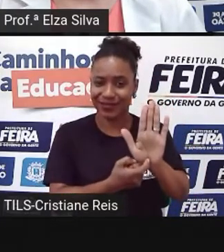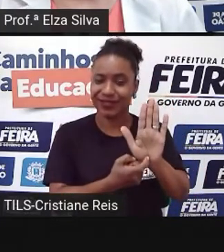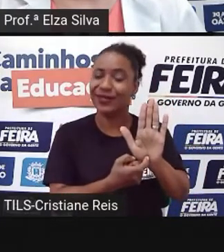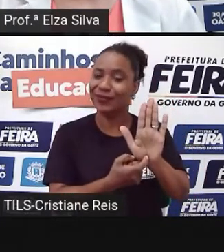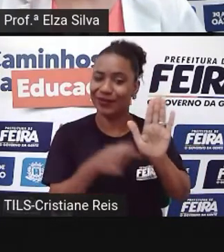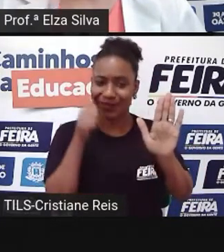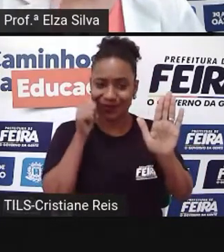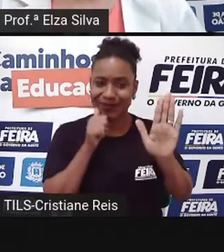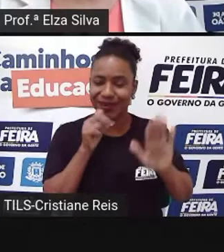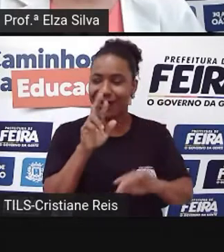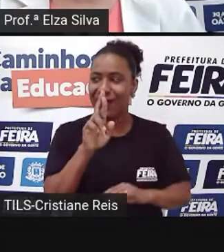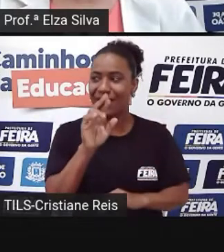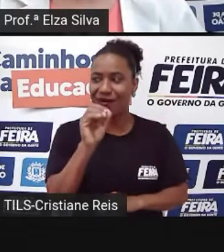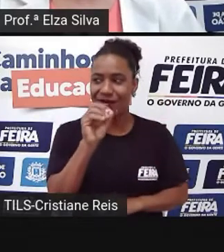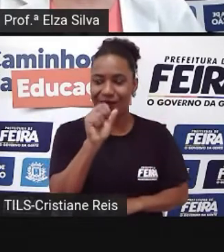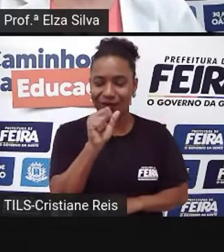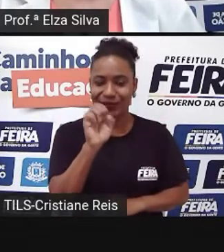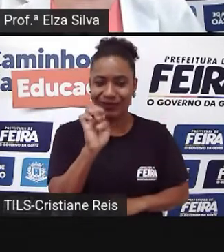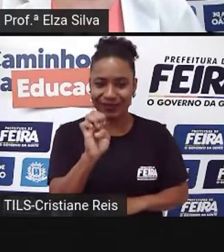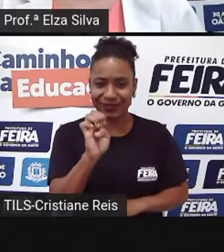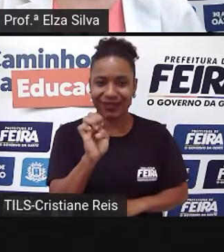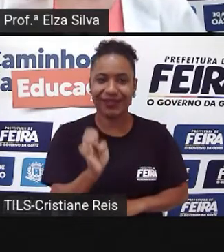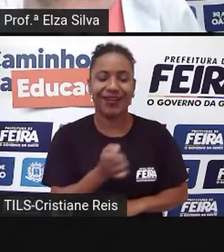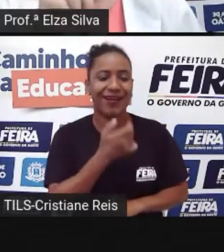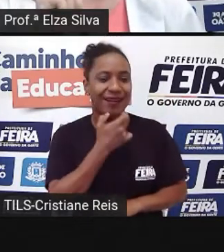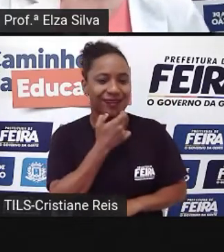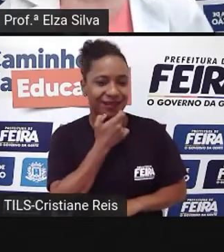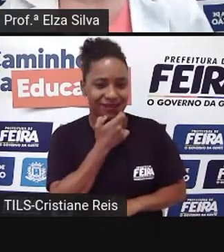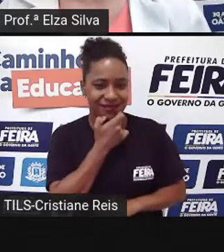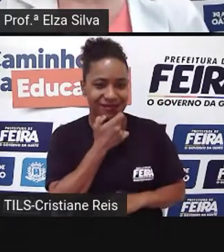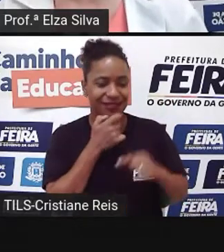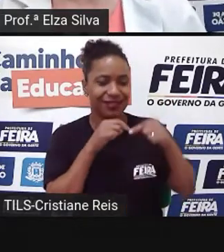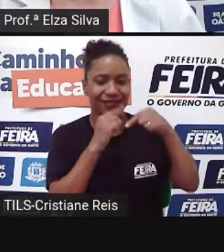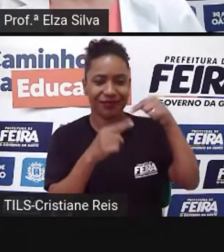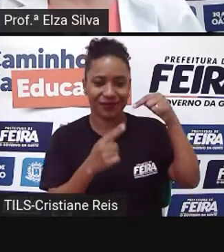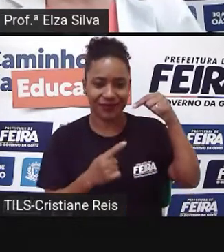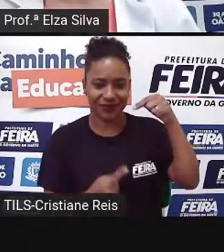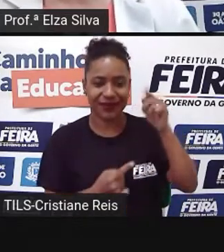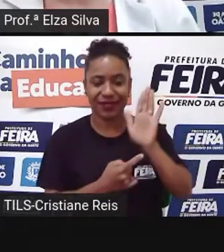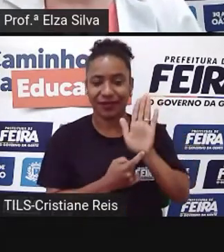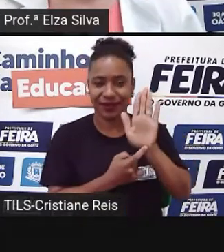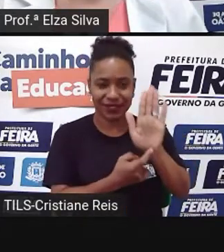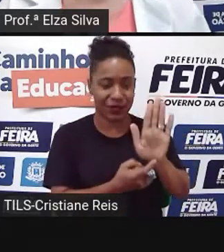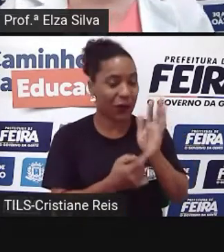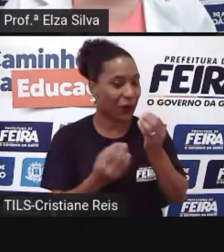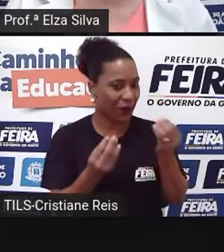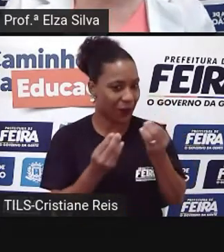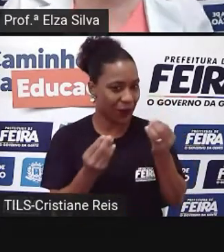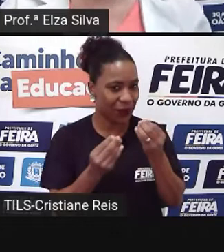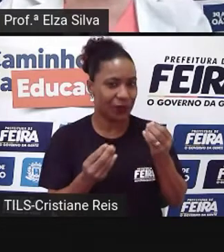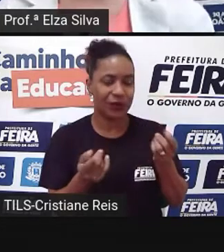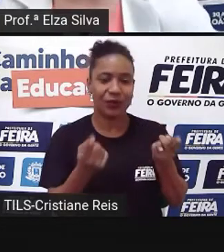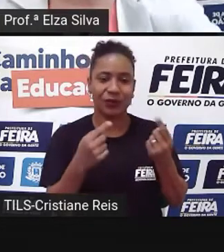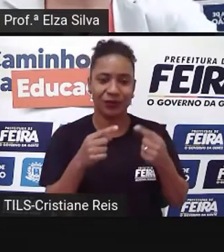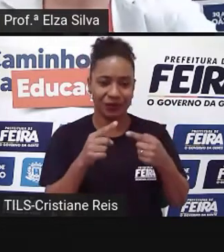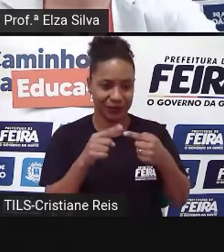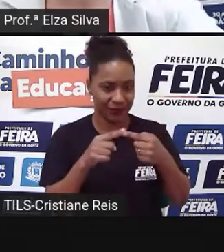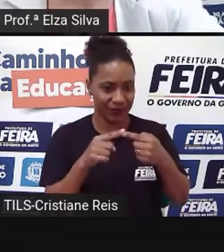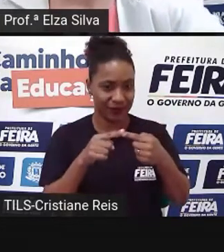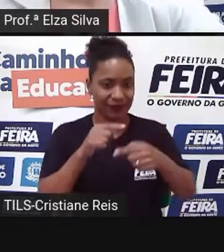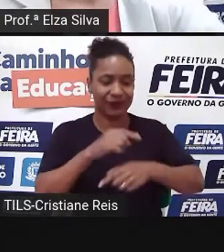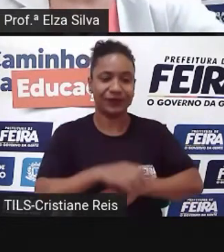E aí no seu caderno de inglês Você fará a sua apresentação E Rosie diz assim